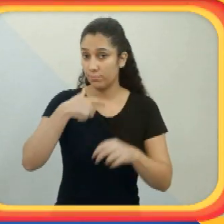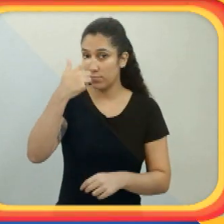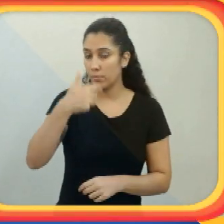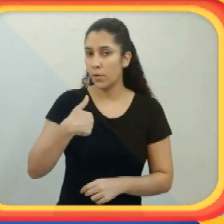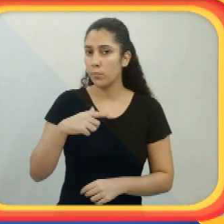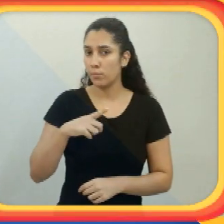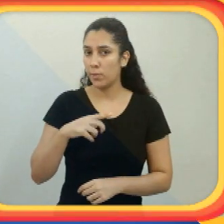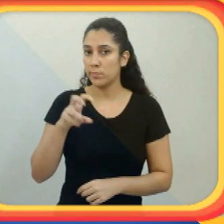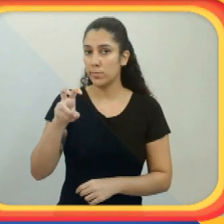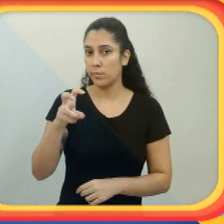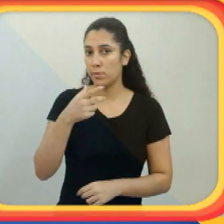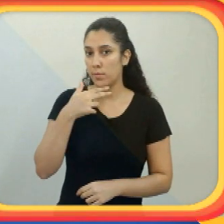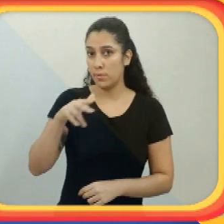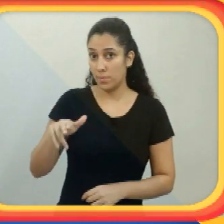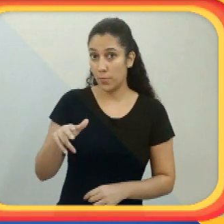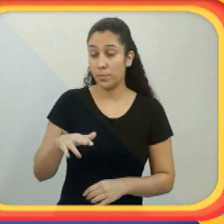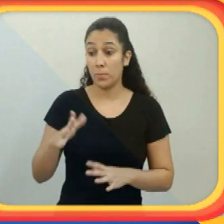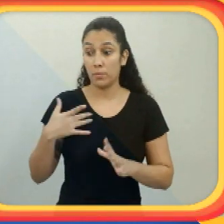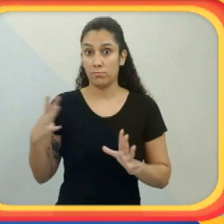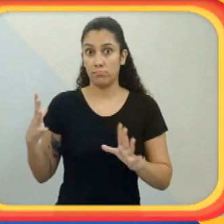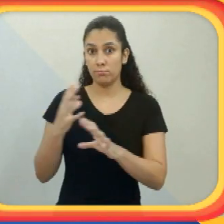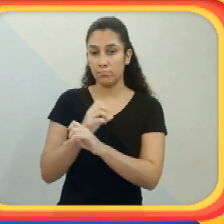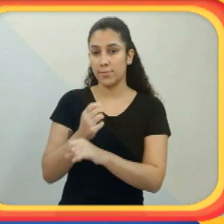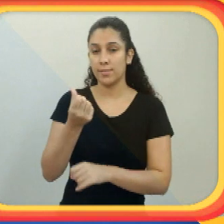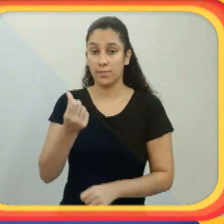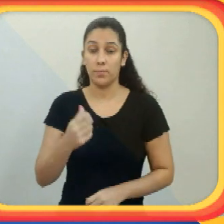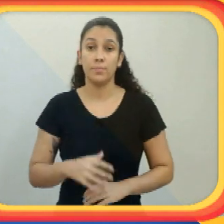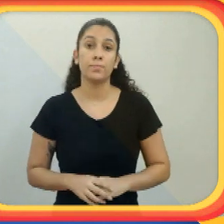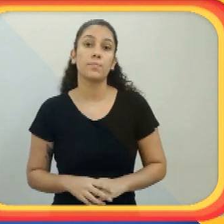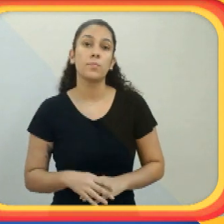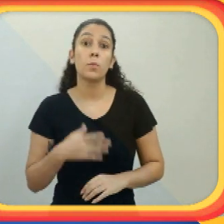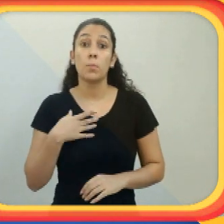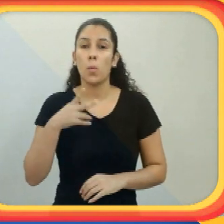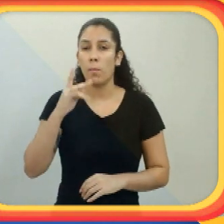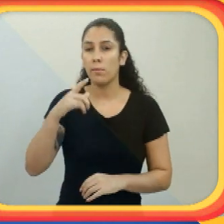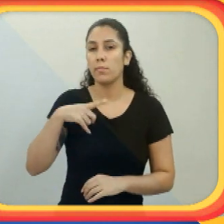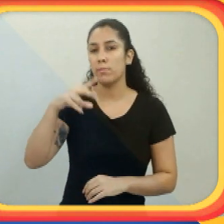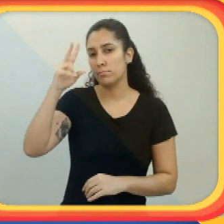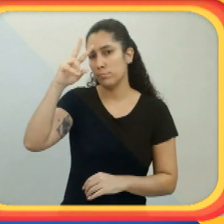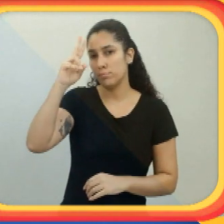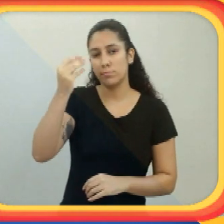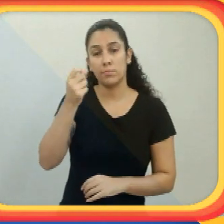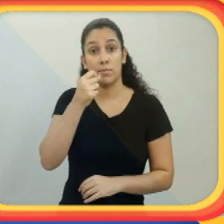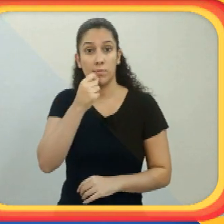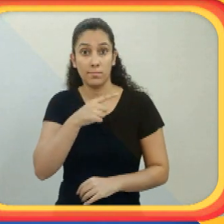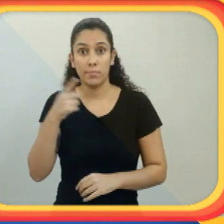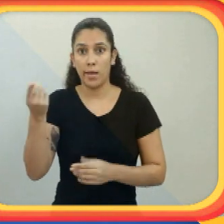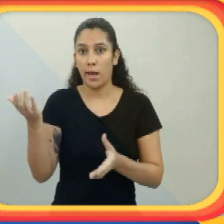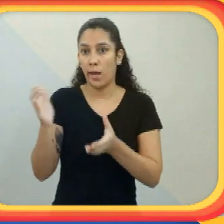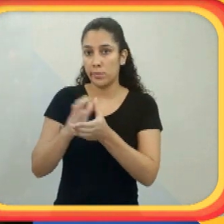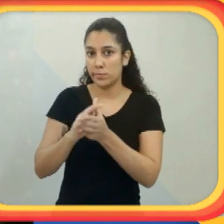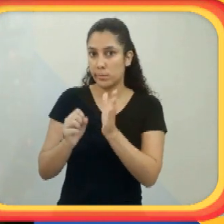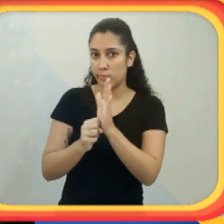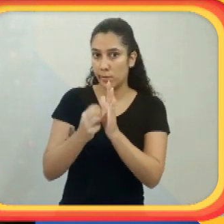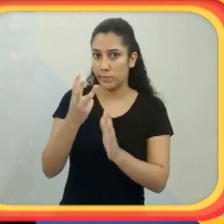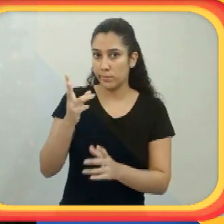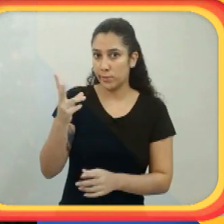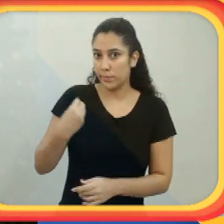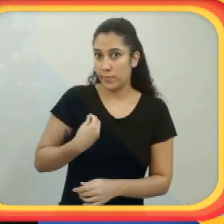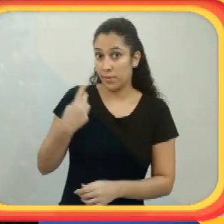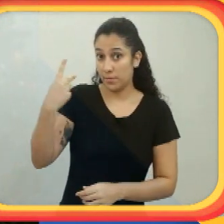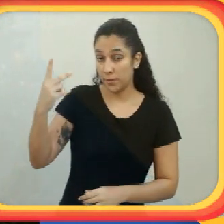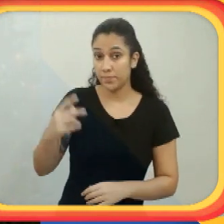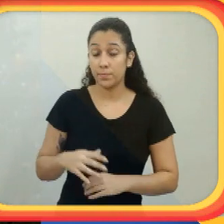cinco irmãos. Nós somos seis. Meu pai tem uma história muito engraçada. Ele se casou três